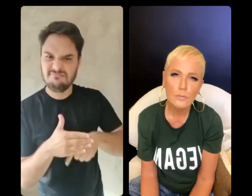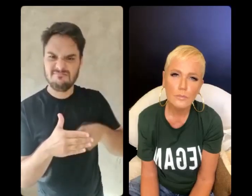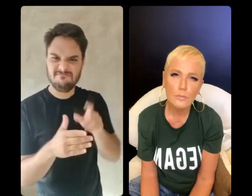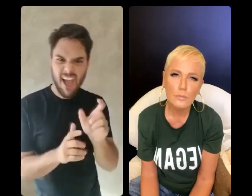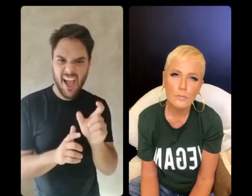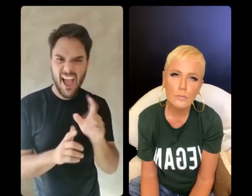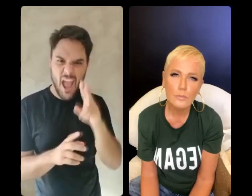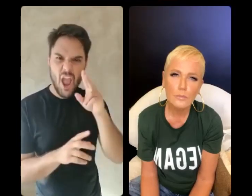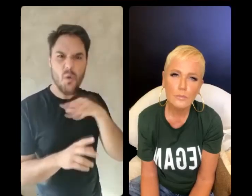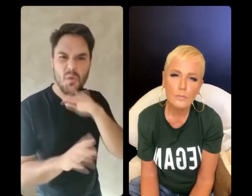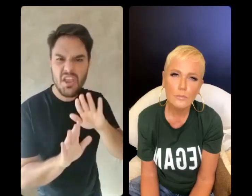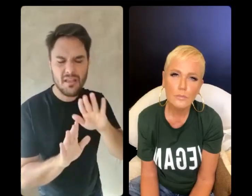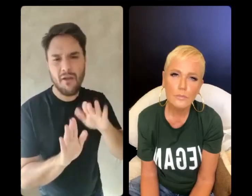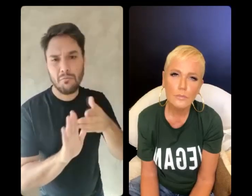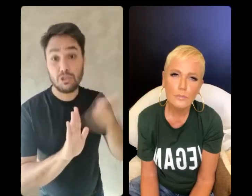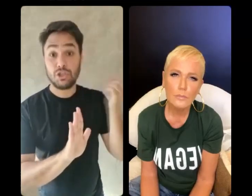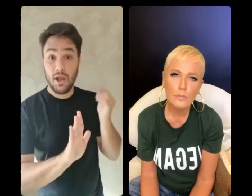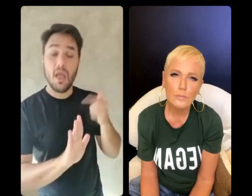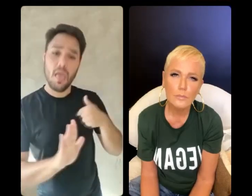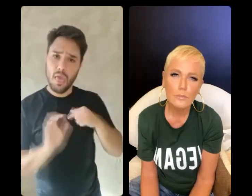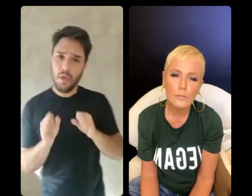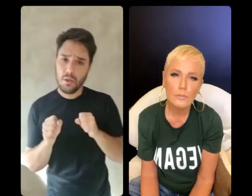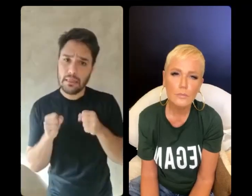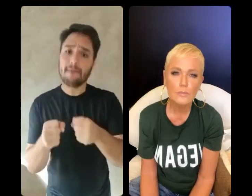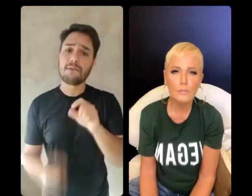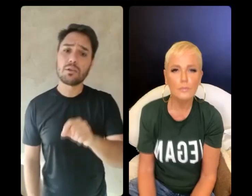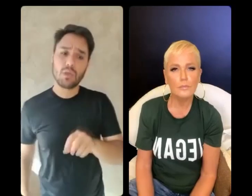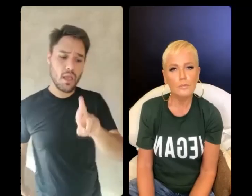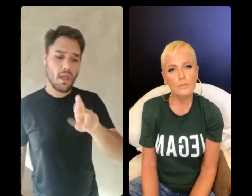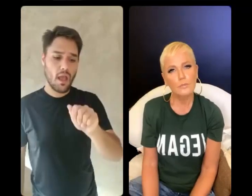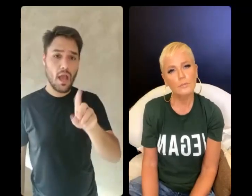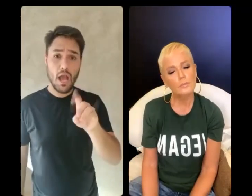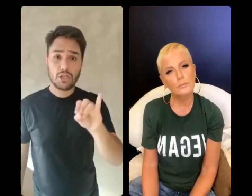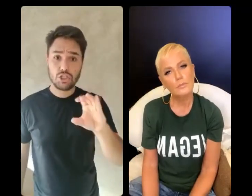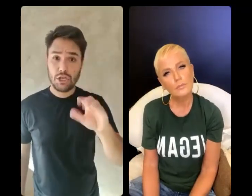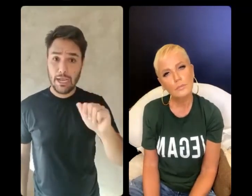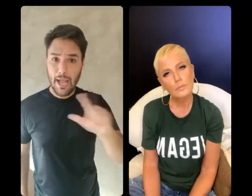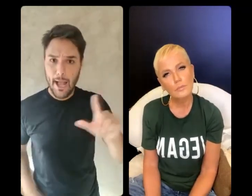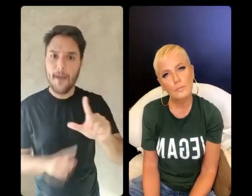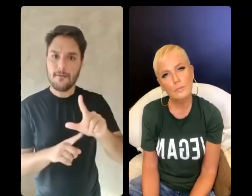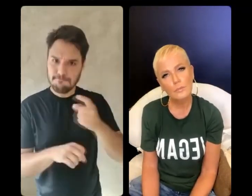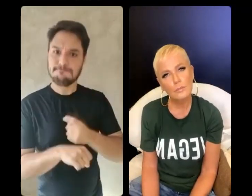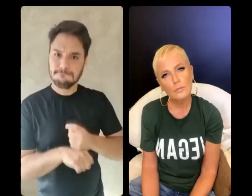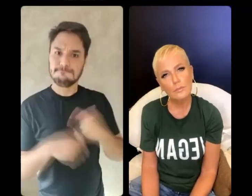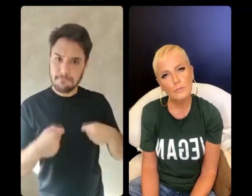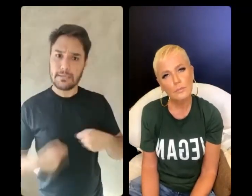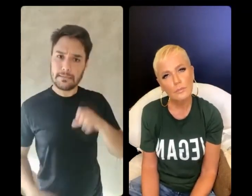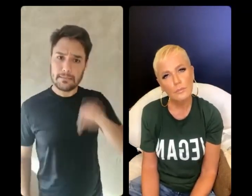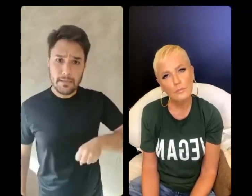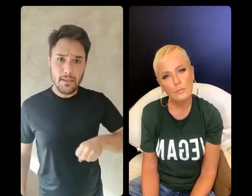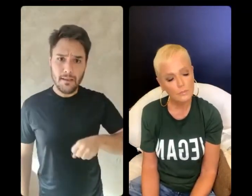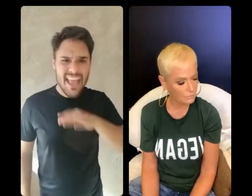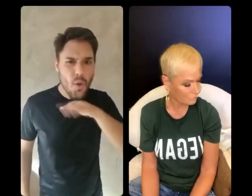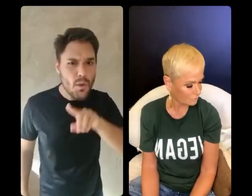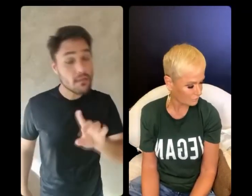radical, né? Eu defendo muito essa questão da radicalidade. Sim, ser radical não necessariamente é algo ruim. Você